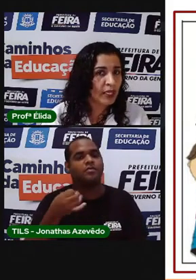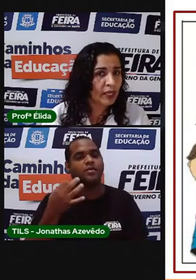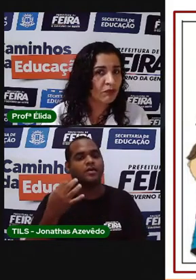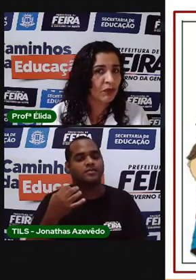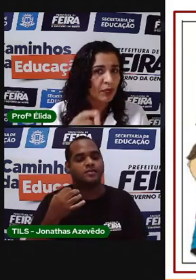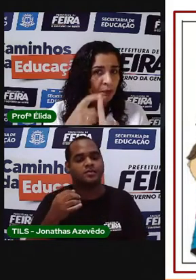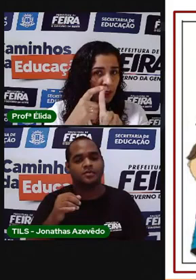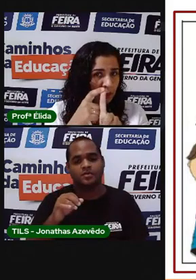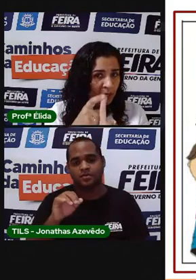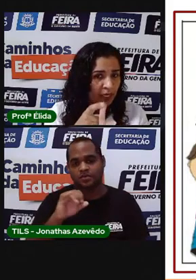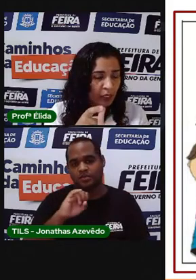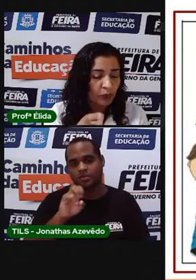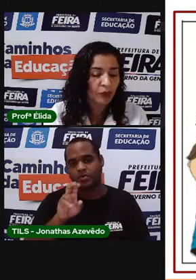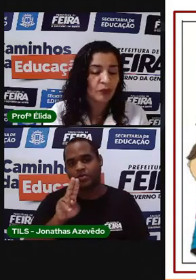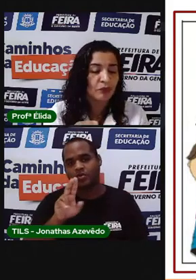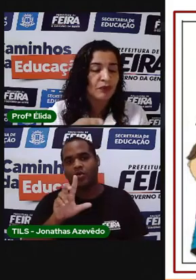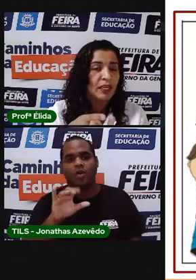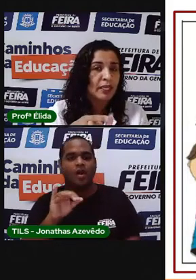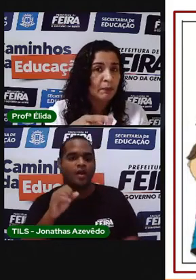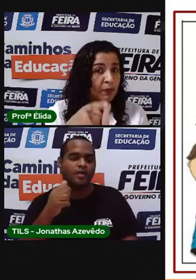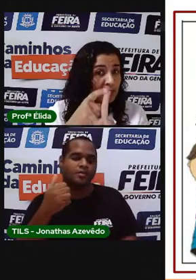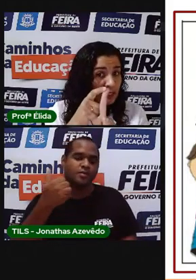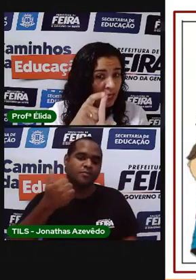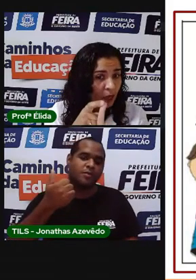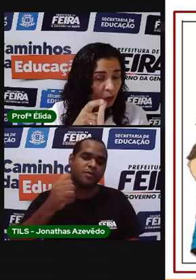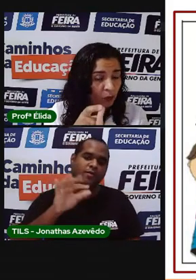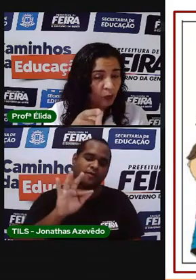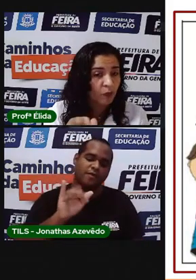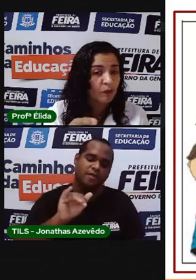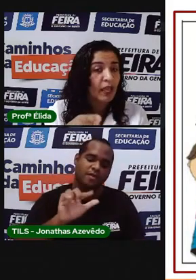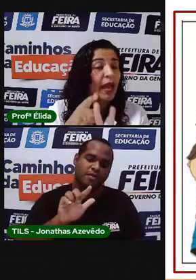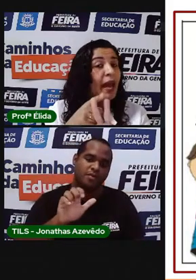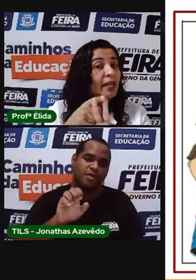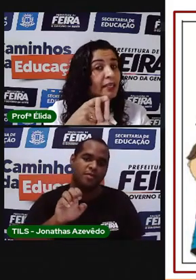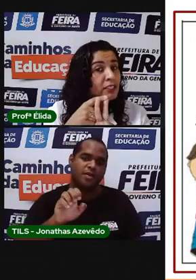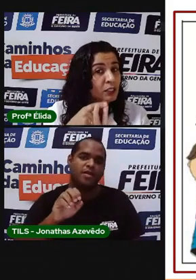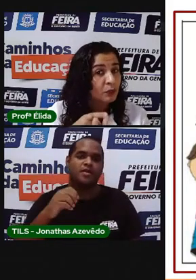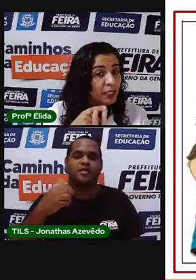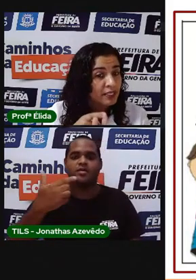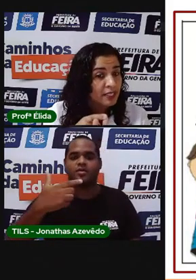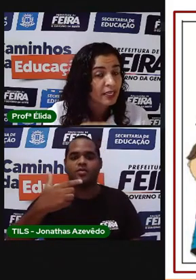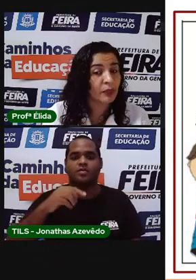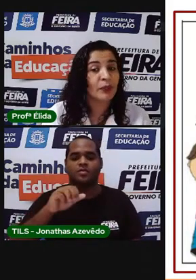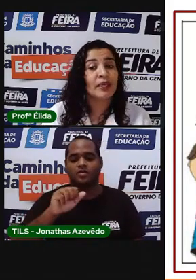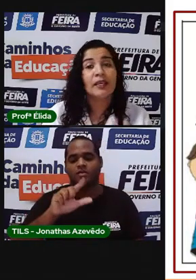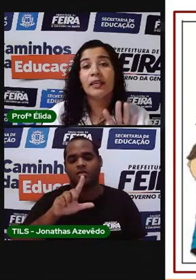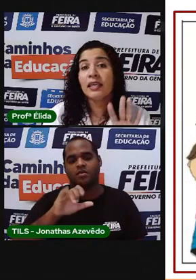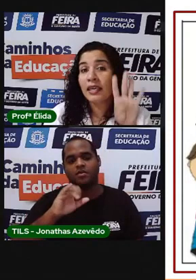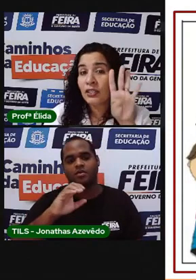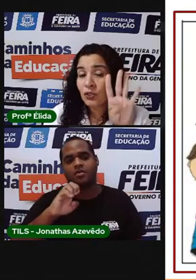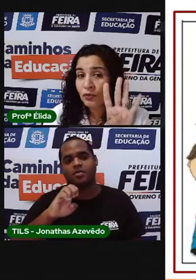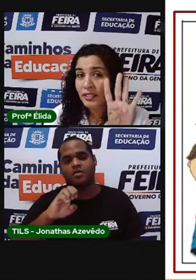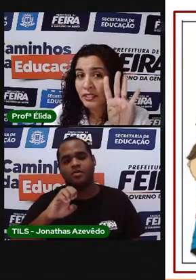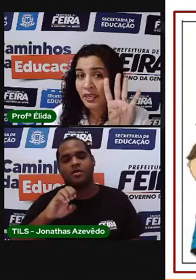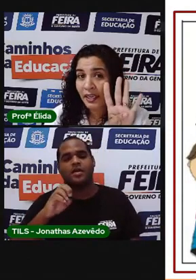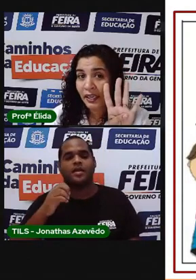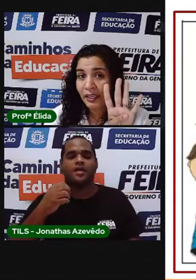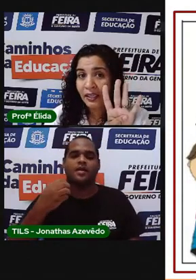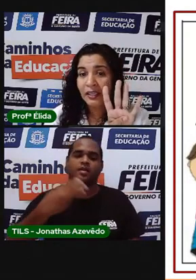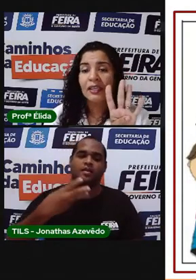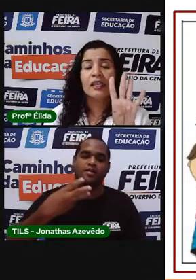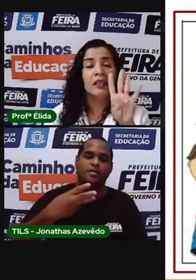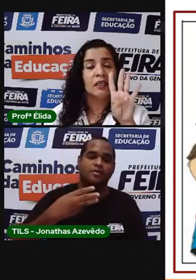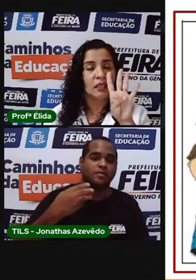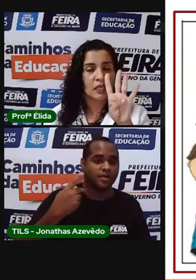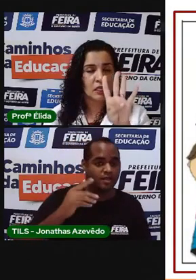Júlia foi primeiro. Felipe, segundo. Alice, o terceiro. E Enzo vai ser?